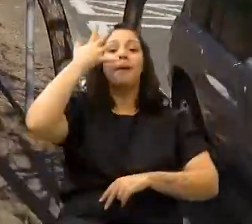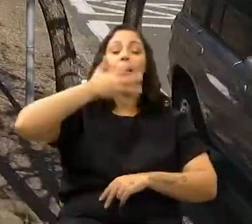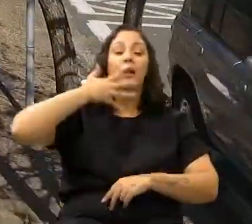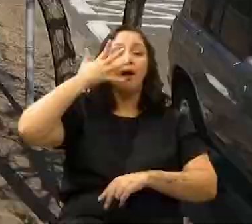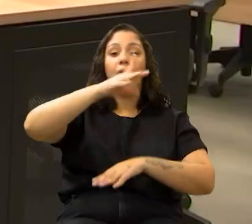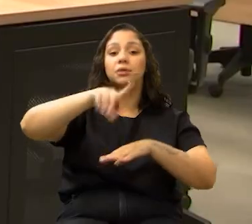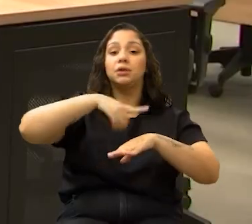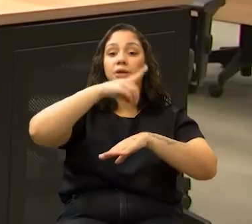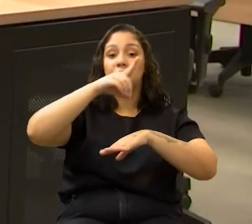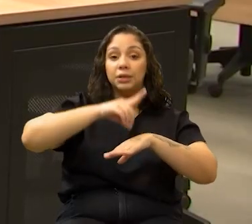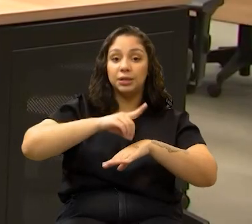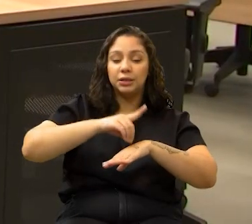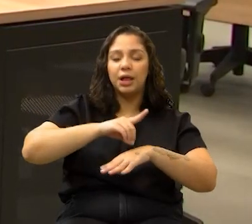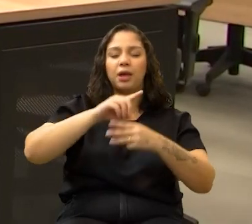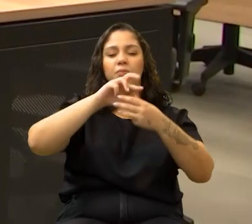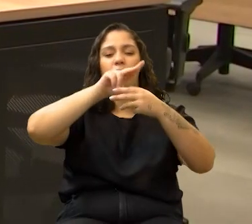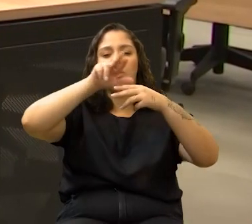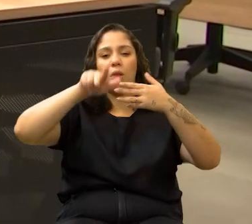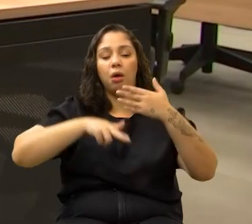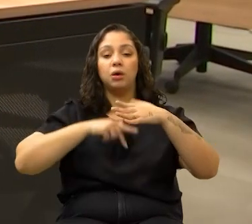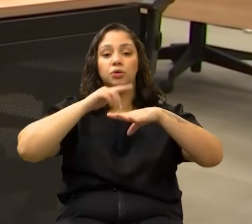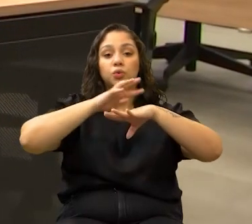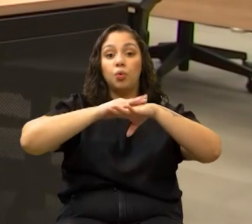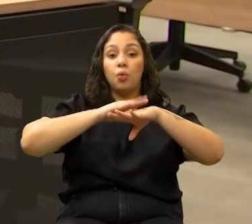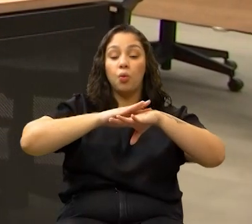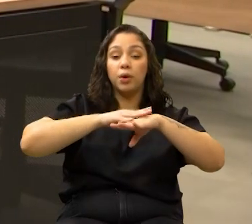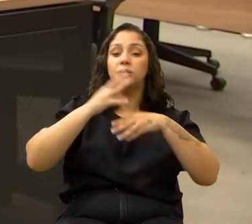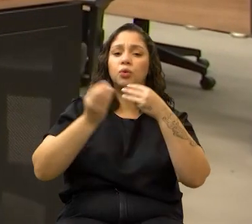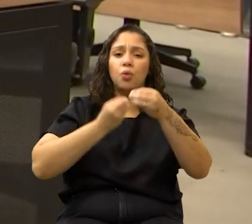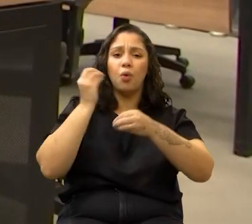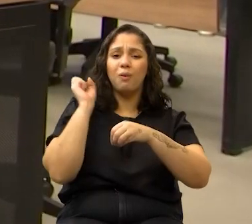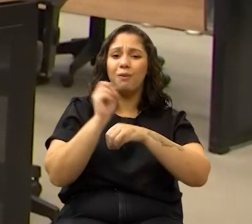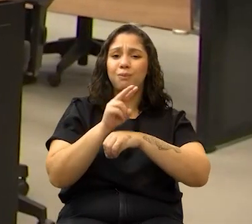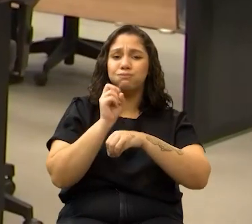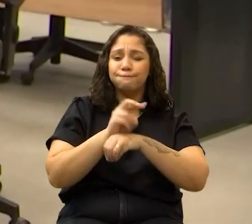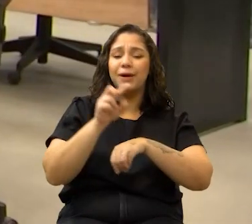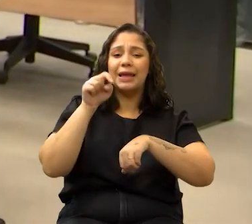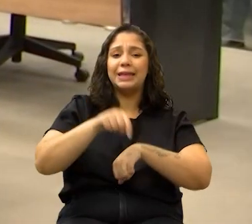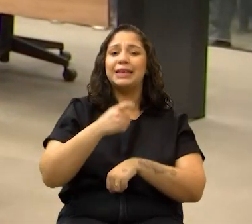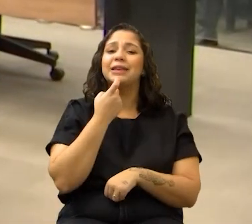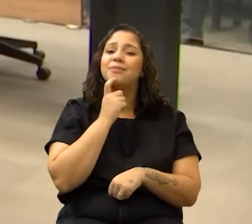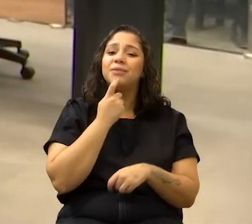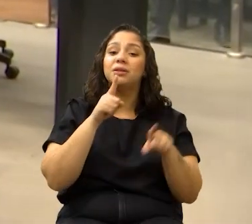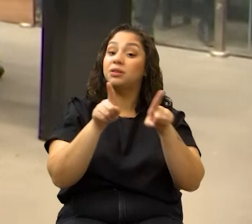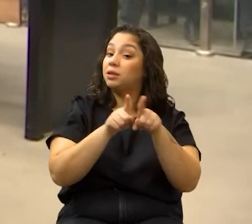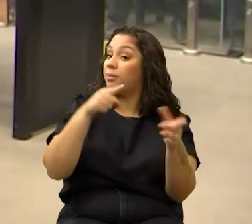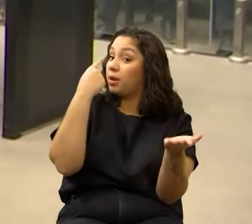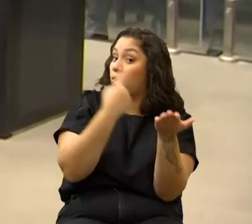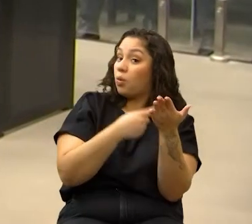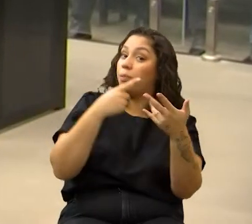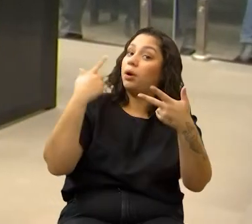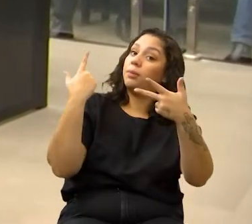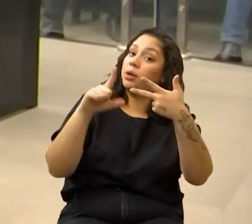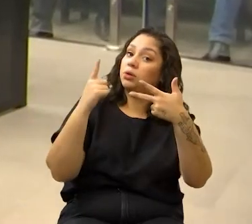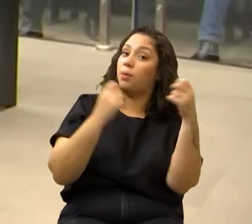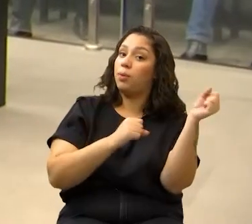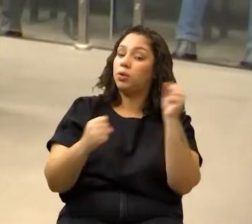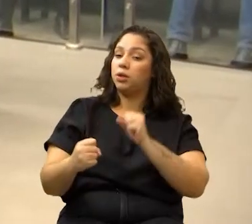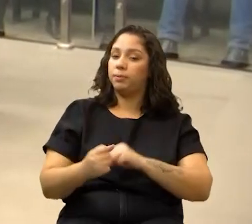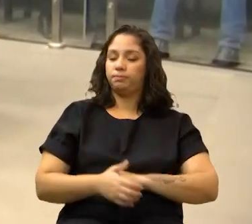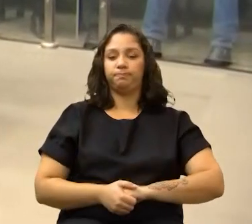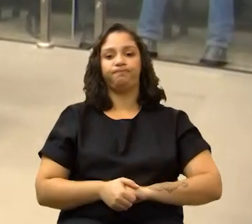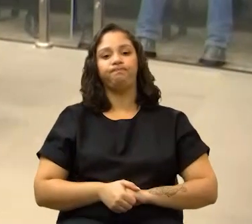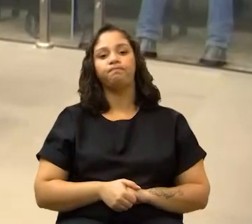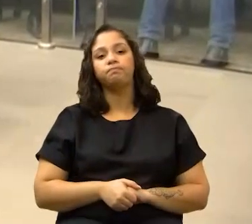Legislativo a palestra Dengue, Zika e Chikungunya, Situação Epidemiológica em Campinas e o Compromisso do